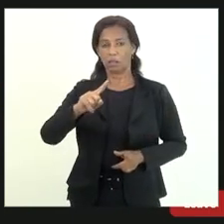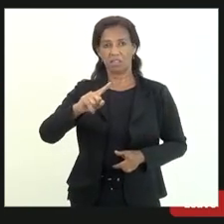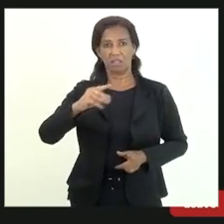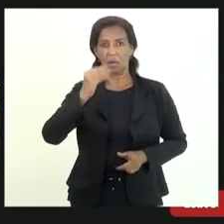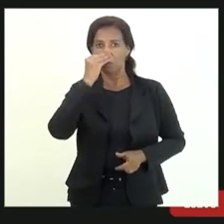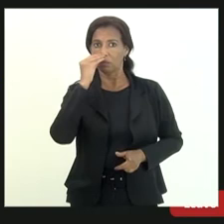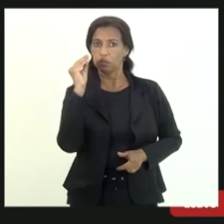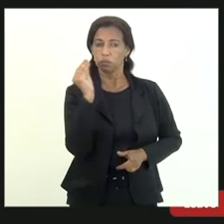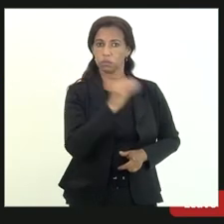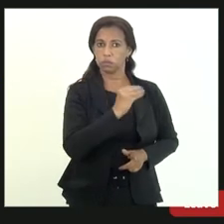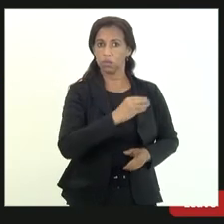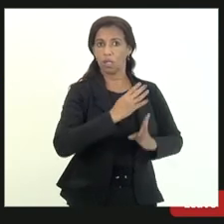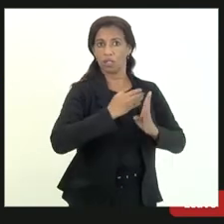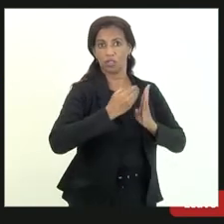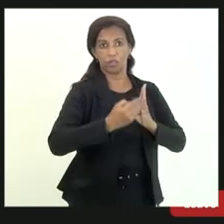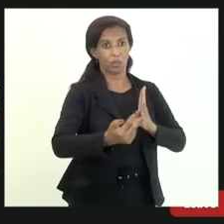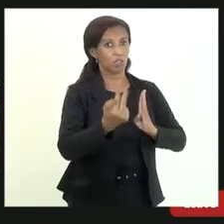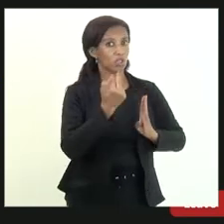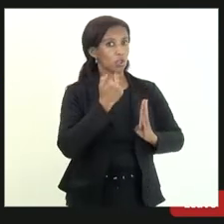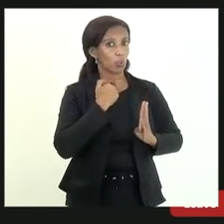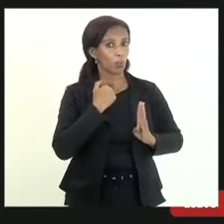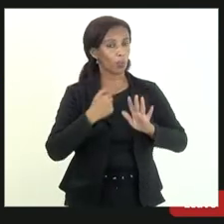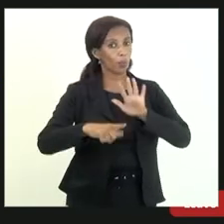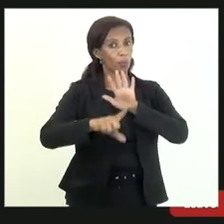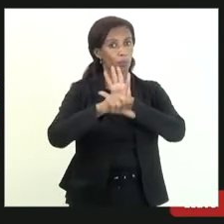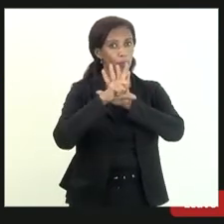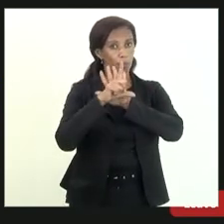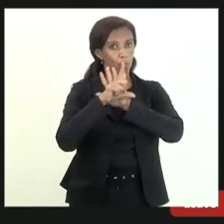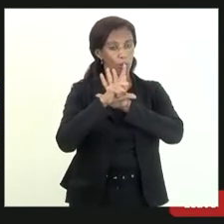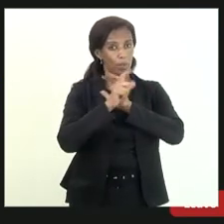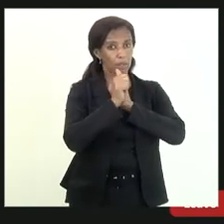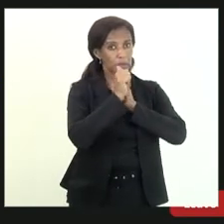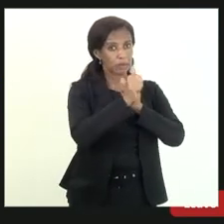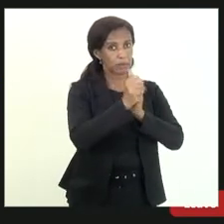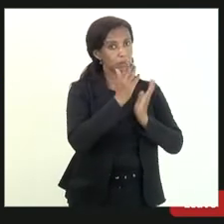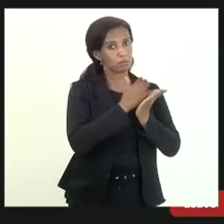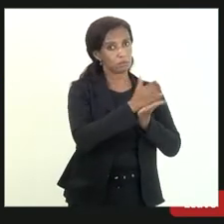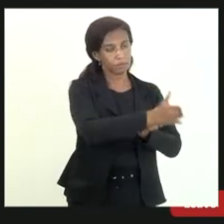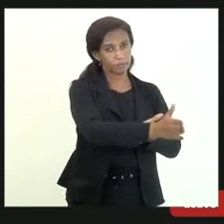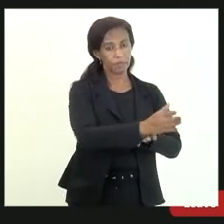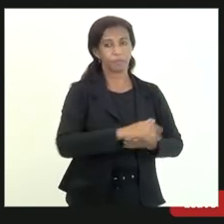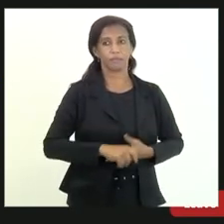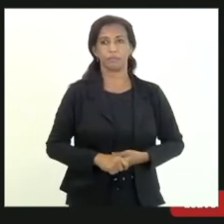de crédito que a gente sequer pode por lei seguir essa diretriz